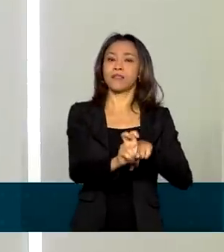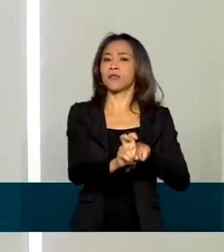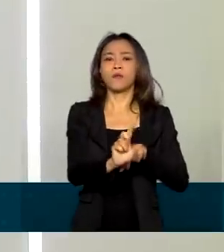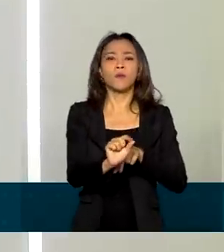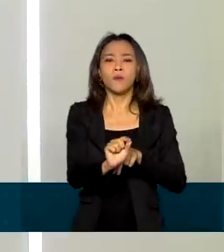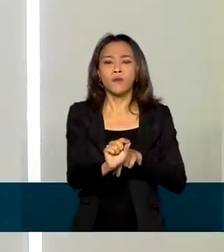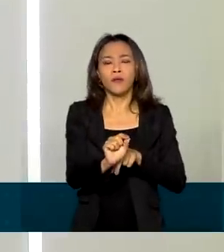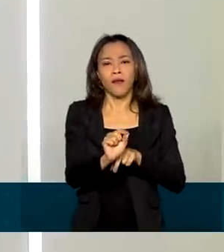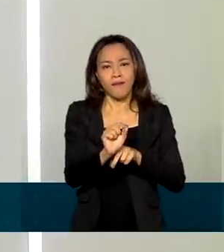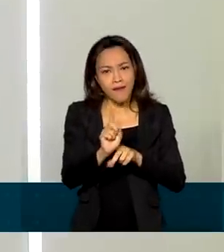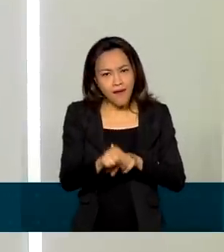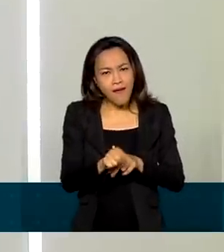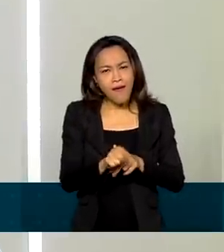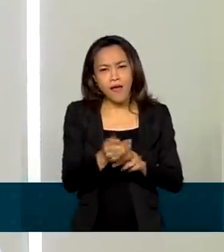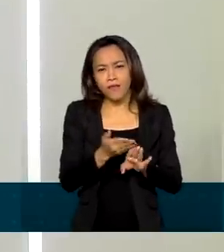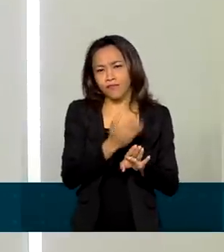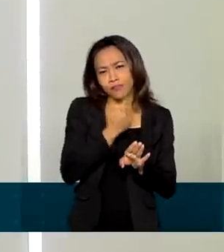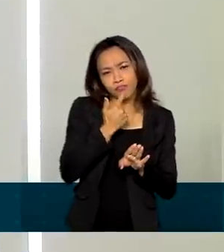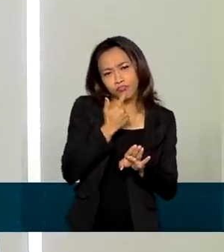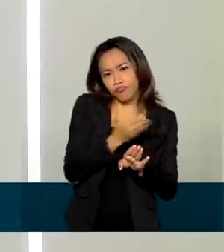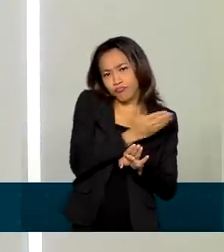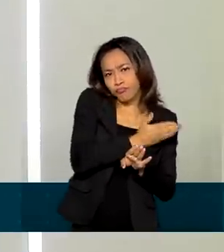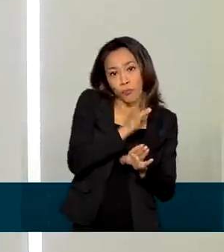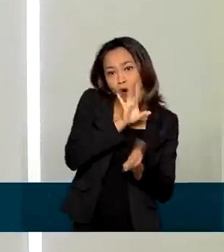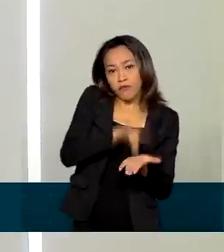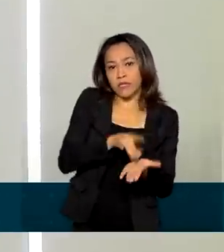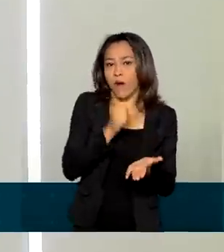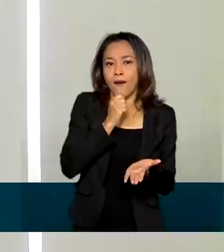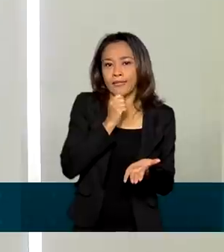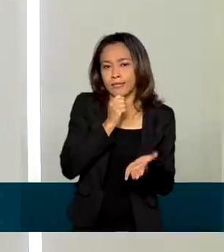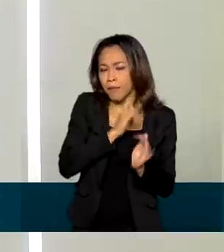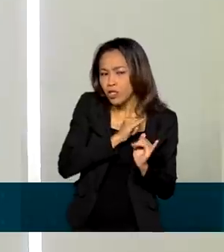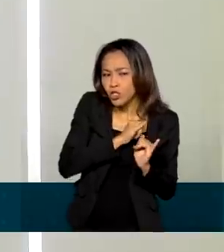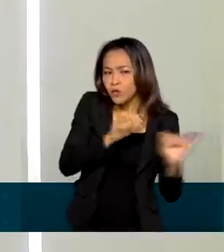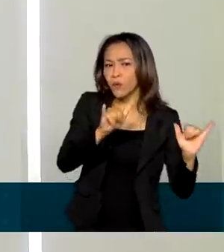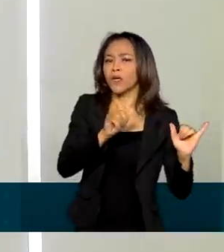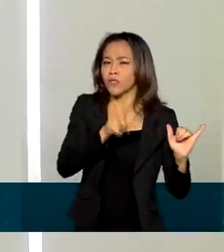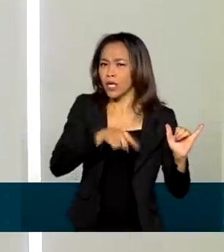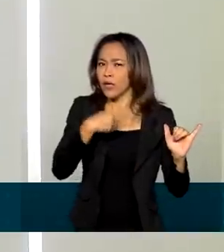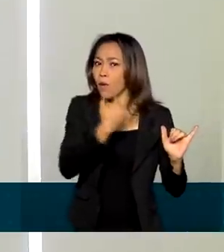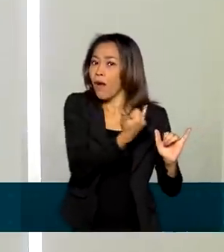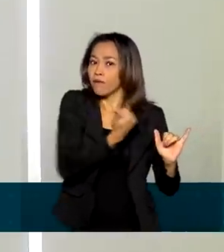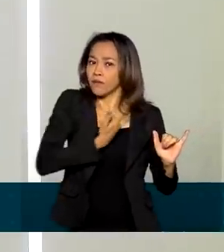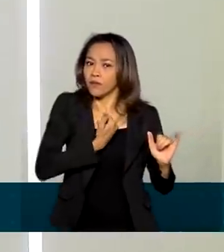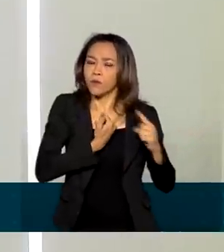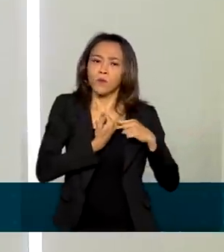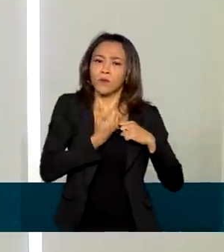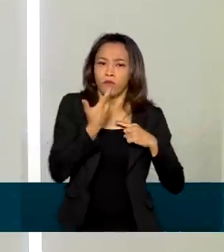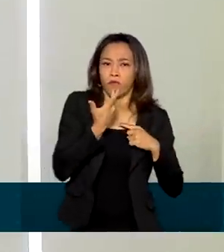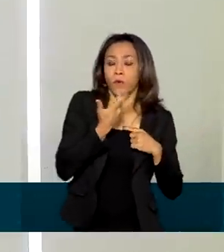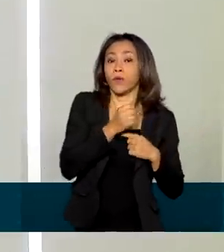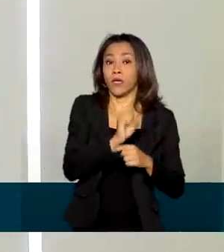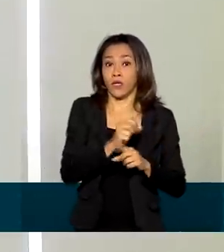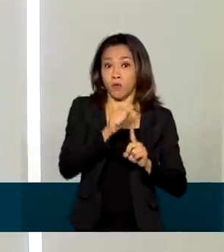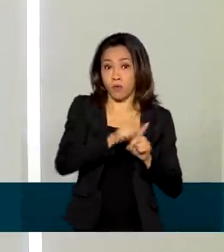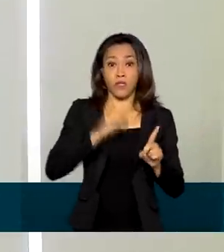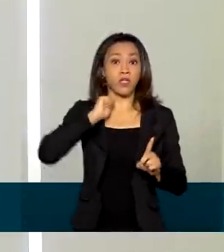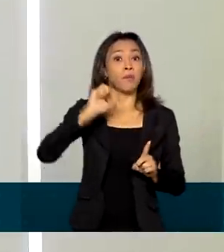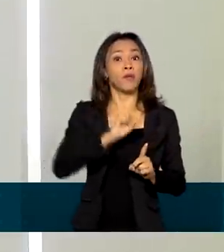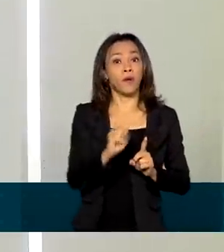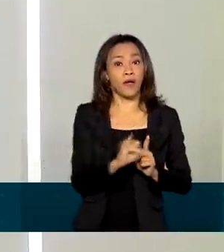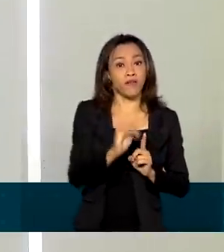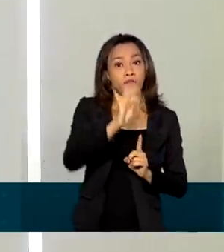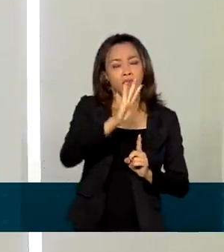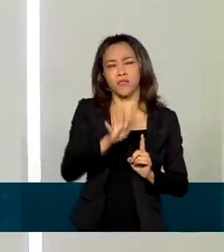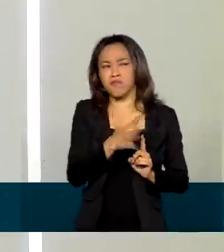15, em uma prévia, que não é inflação oficial, mas já é um bom indicador, apontou que a inflação em abril deve ficar em